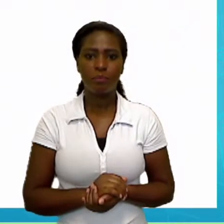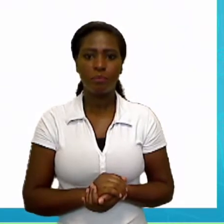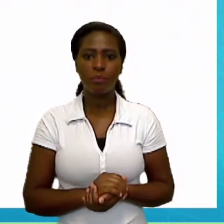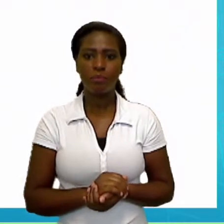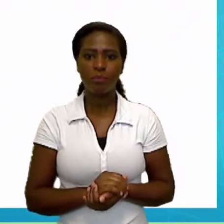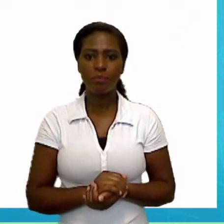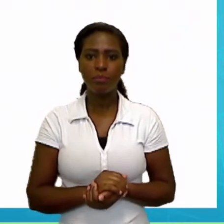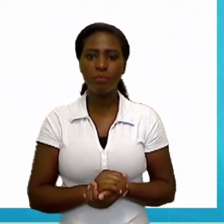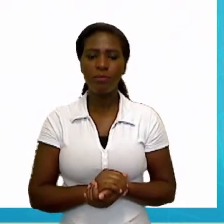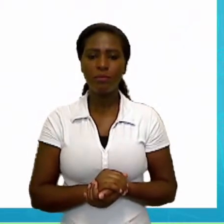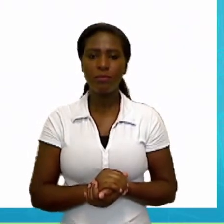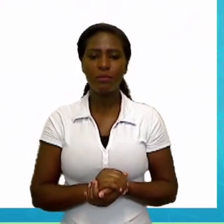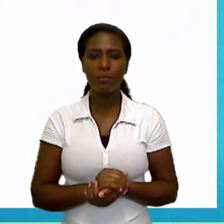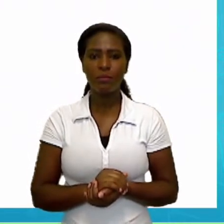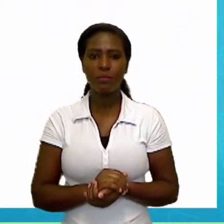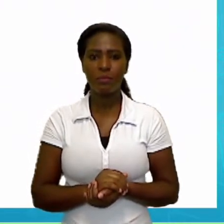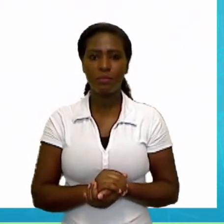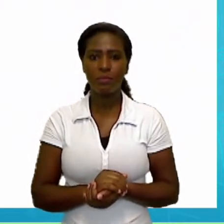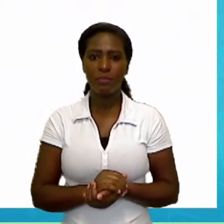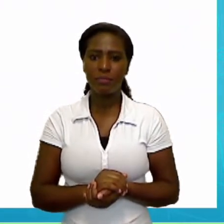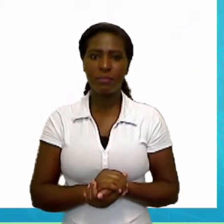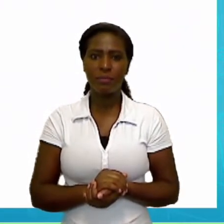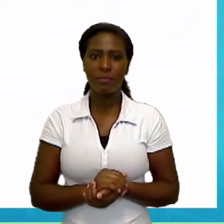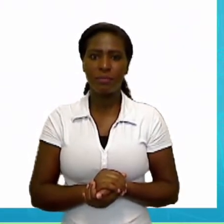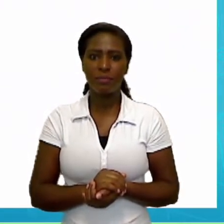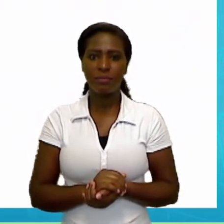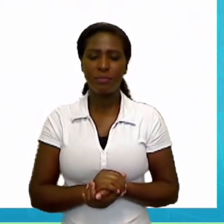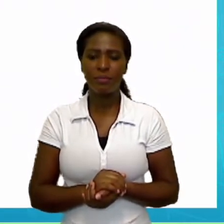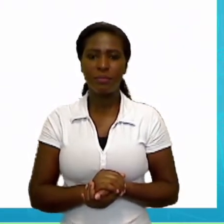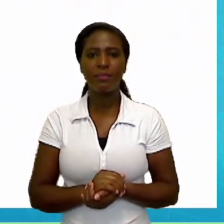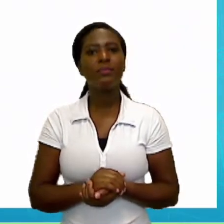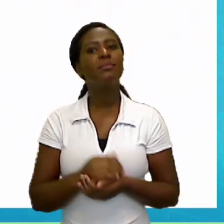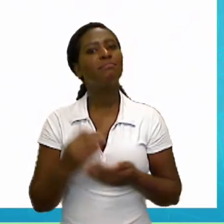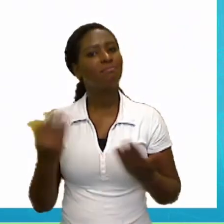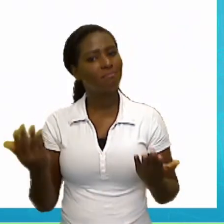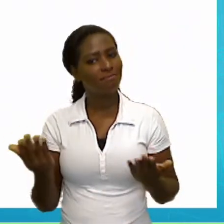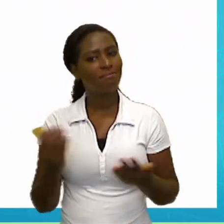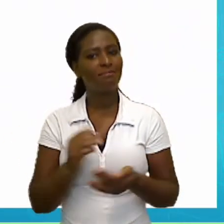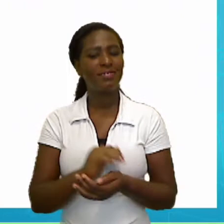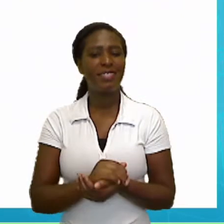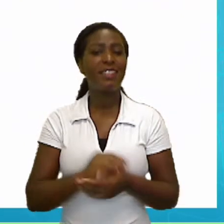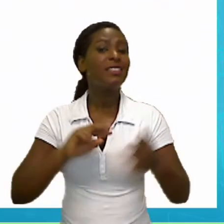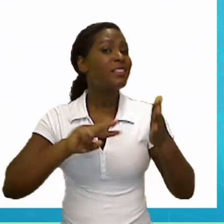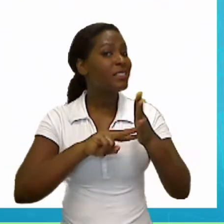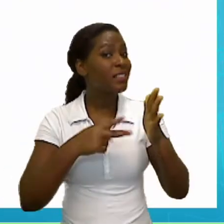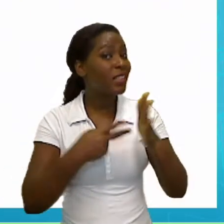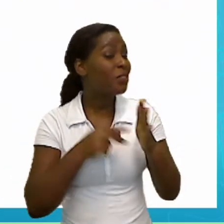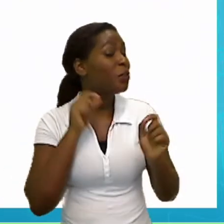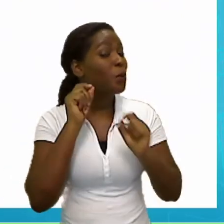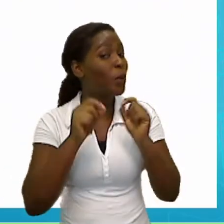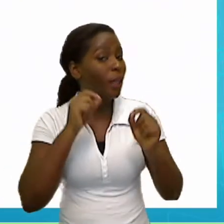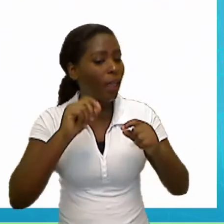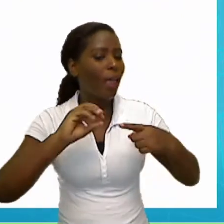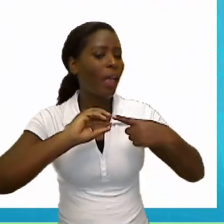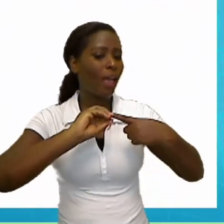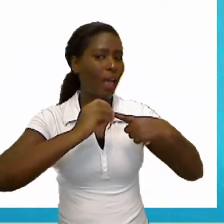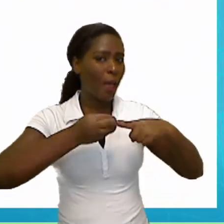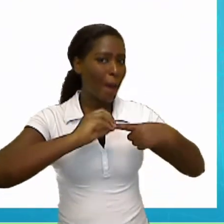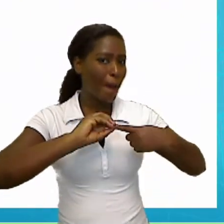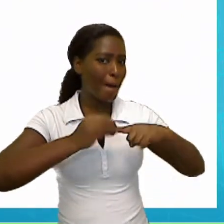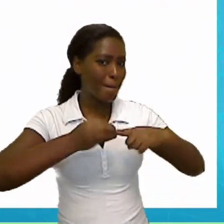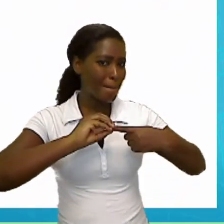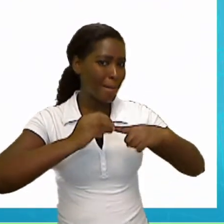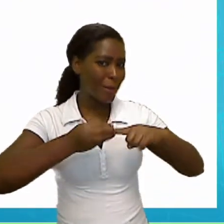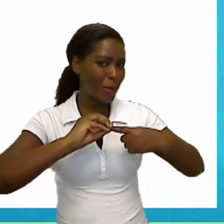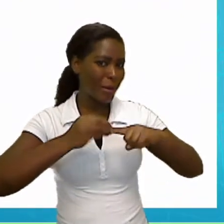Pencil sharp, né? Hold on. que a